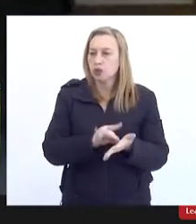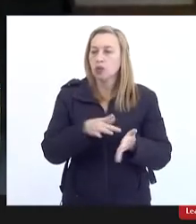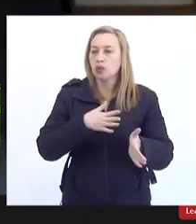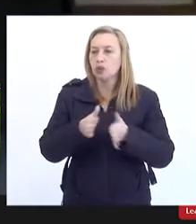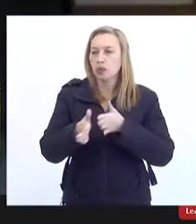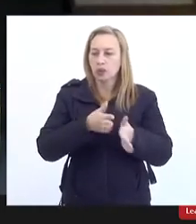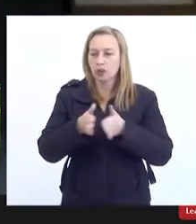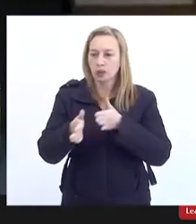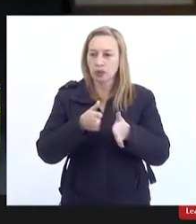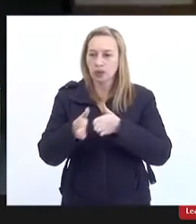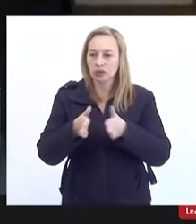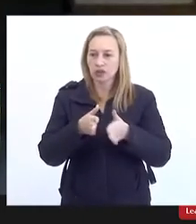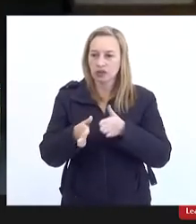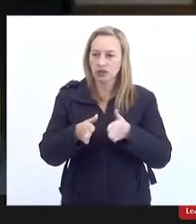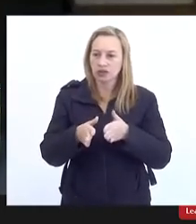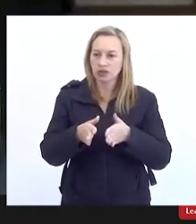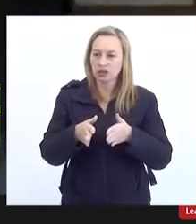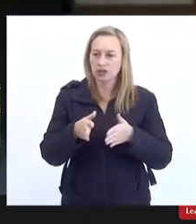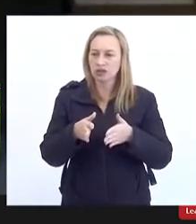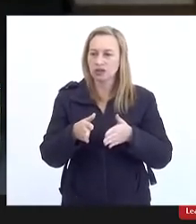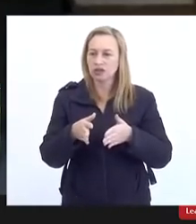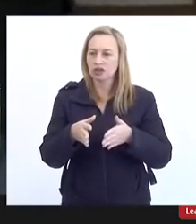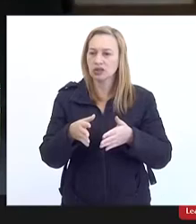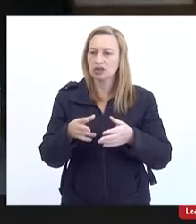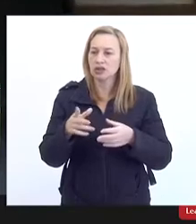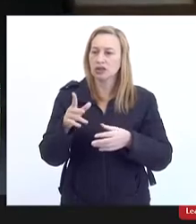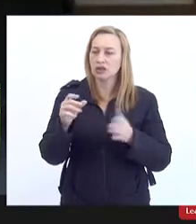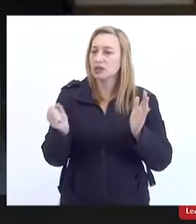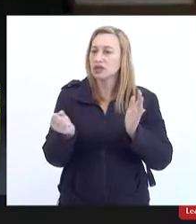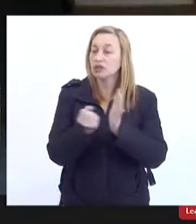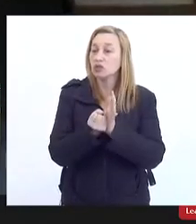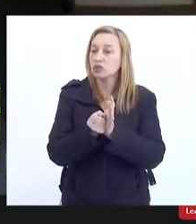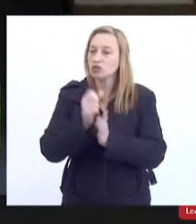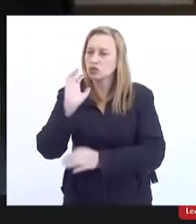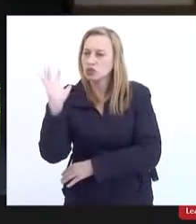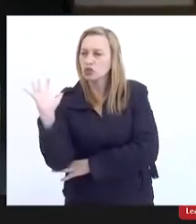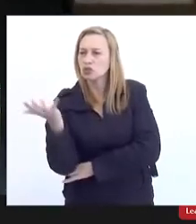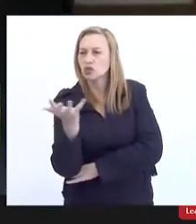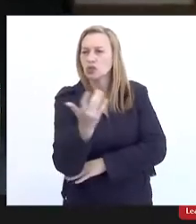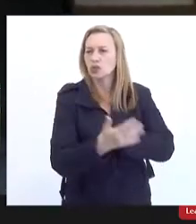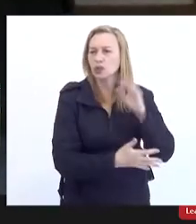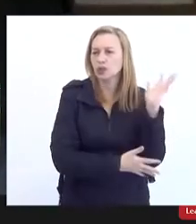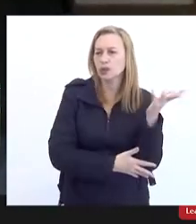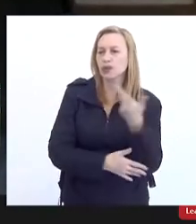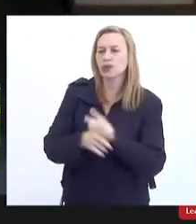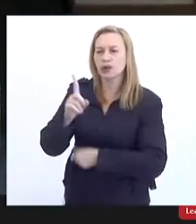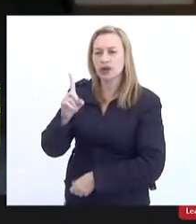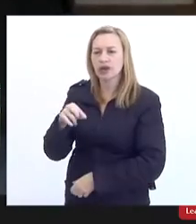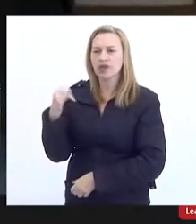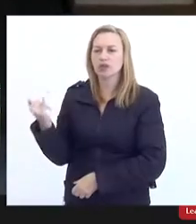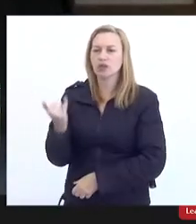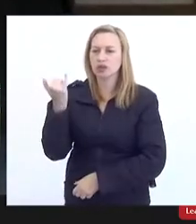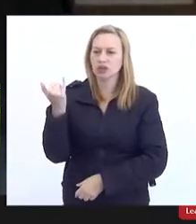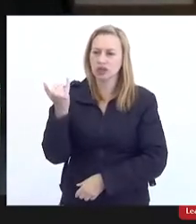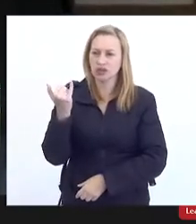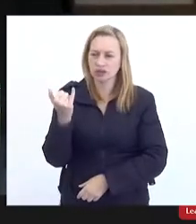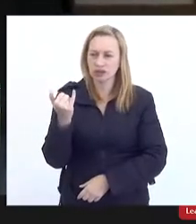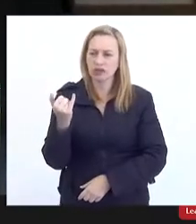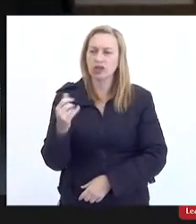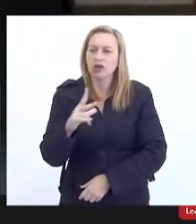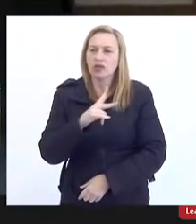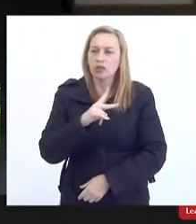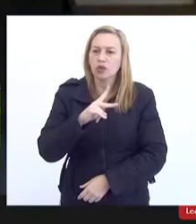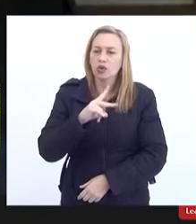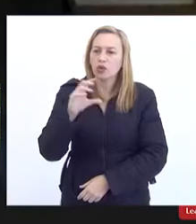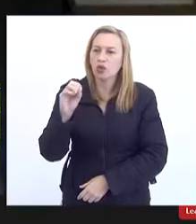a bens ambientais, aos patrimônios ambientais, sem dúvida é um acesso intrínseco aos direitos humanos e a própria ONU